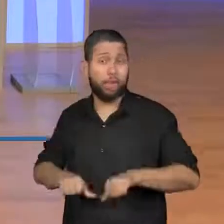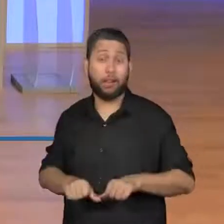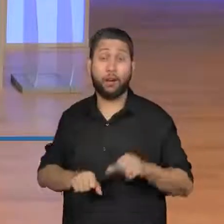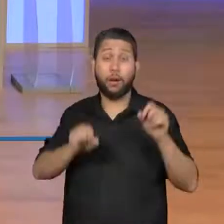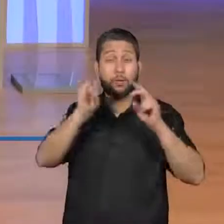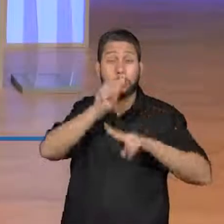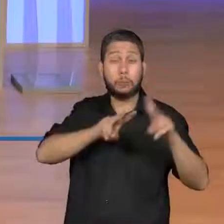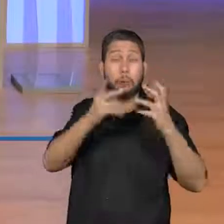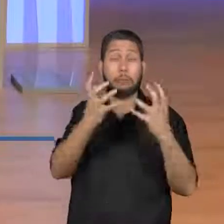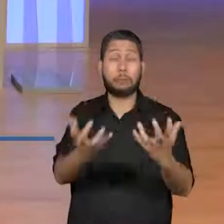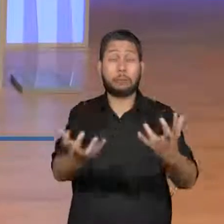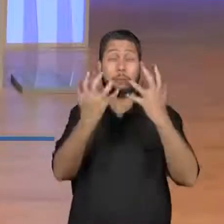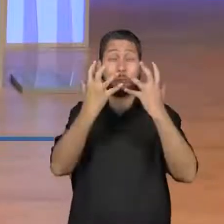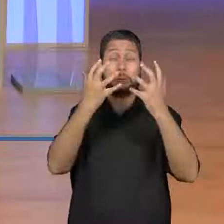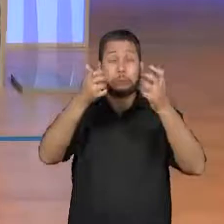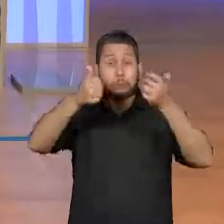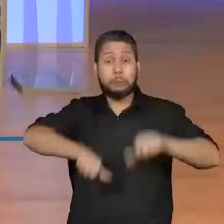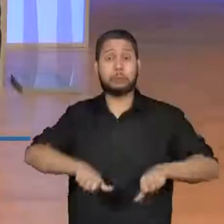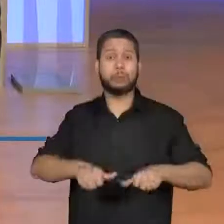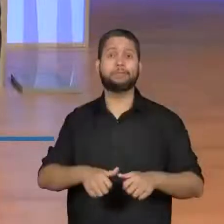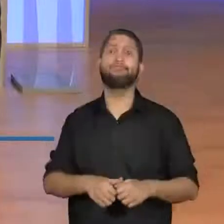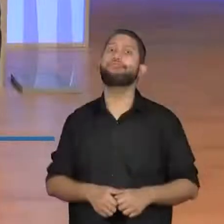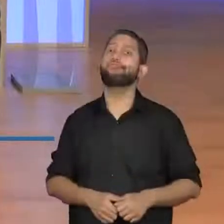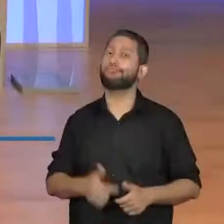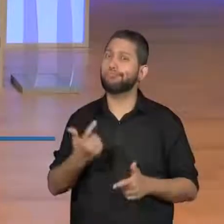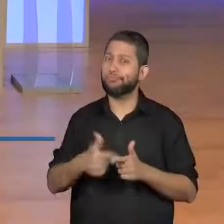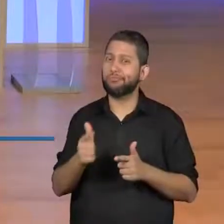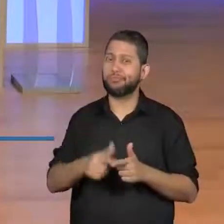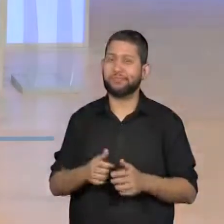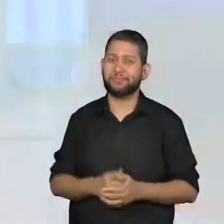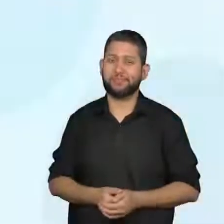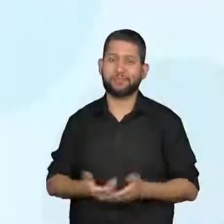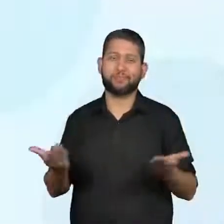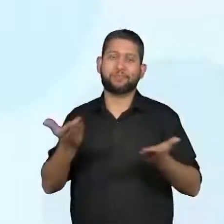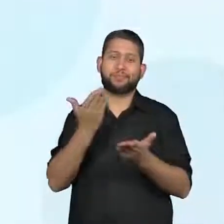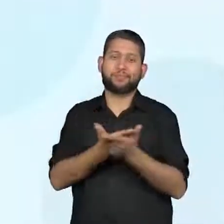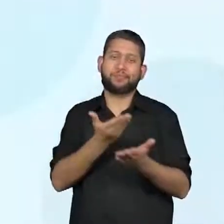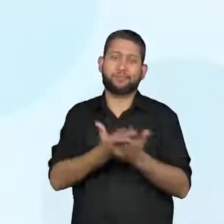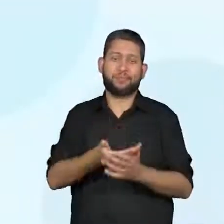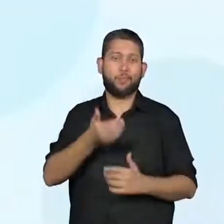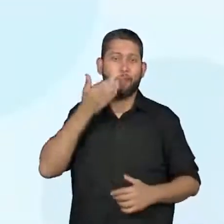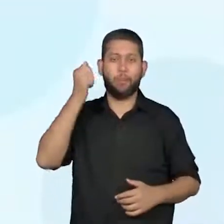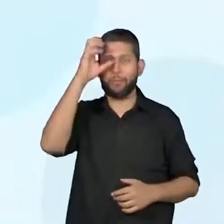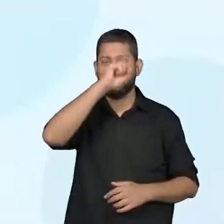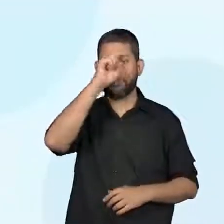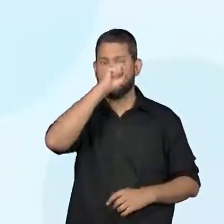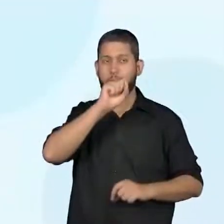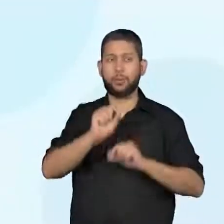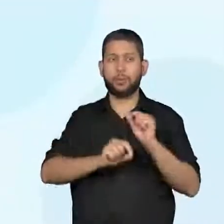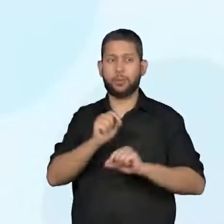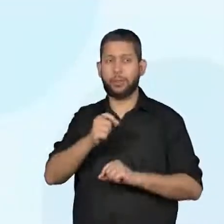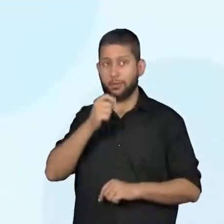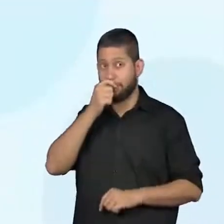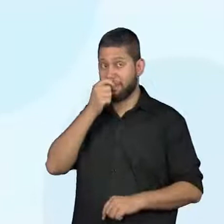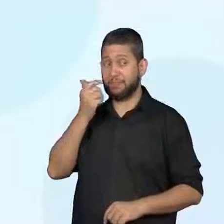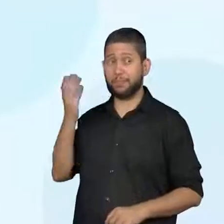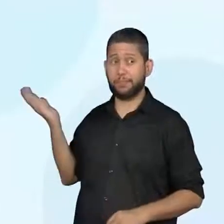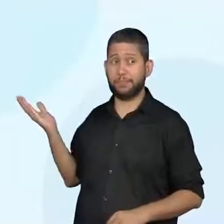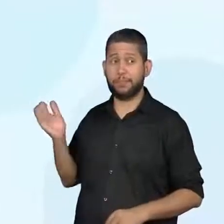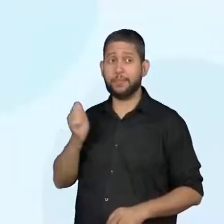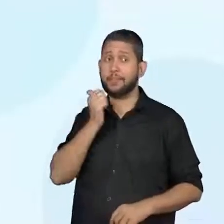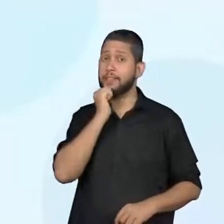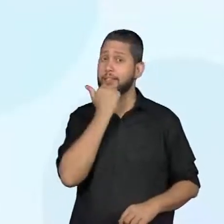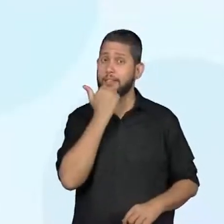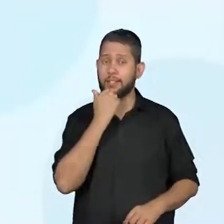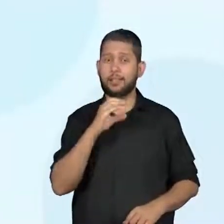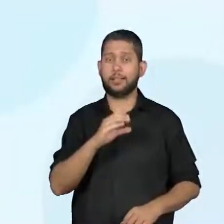pouquinho sobre isso. E para tanto vamos ver o que vamos aprender nesta aula. Olha lá o nosso componente que é...